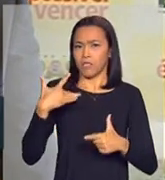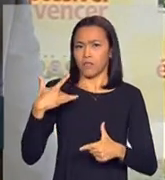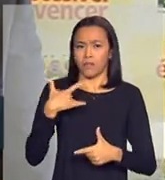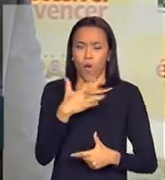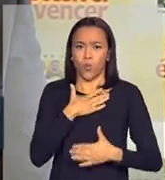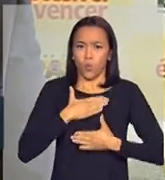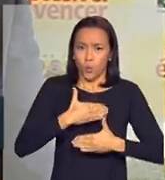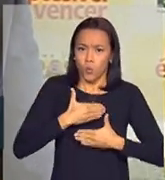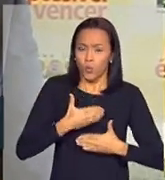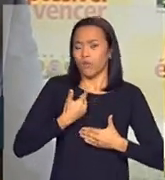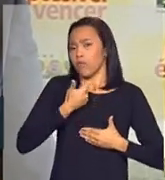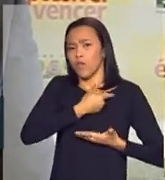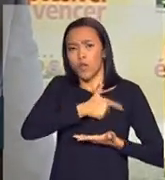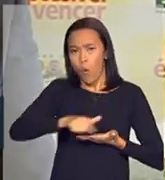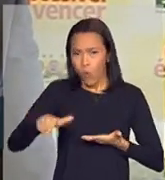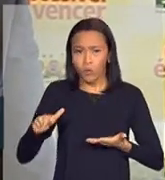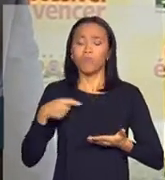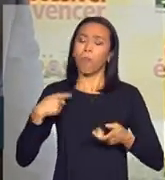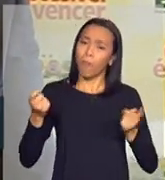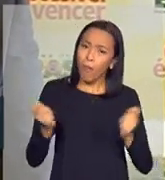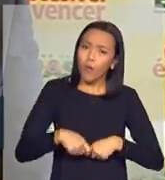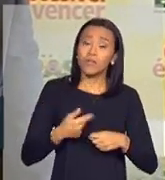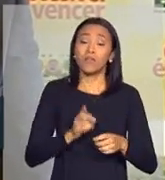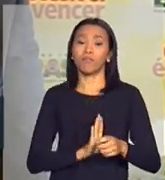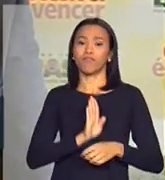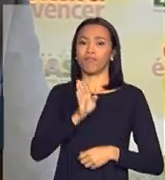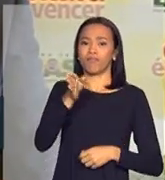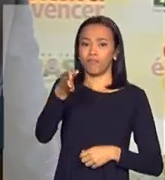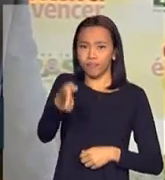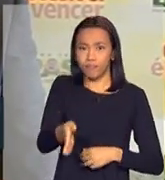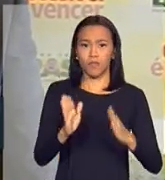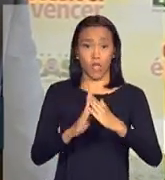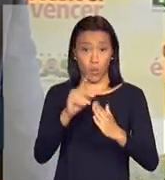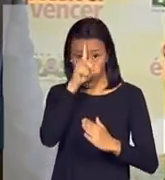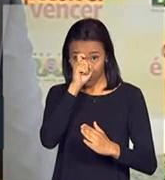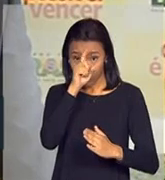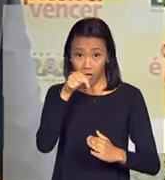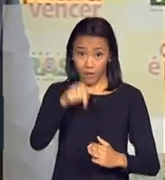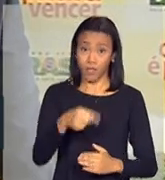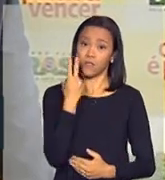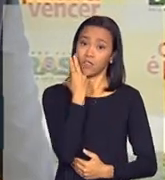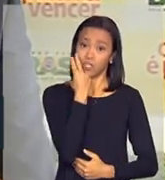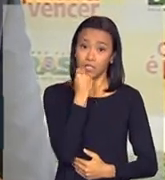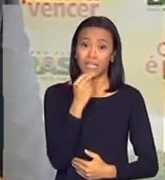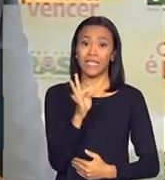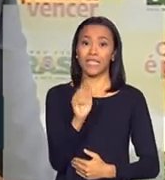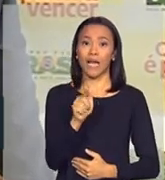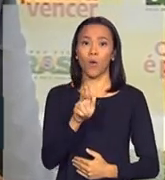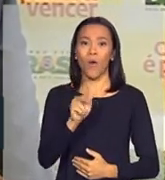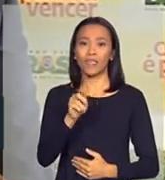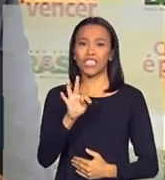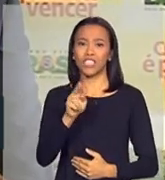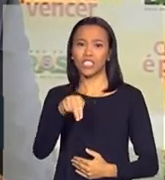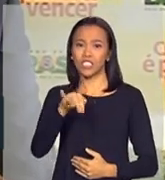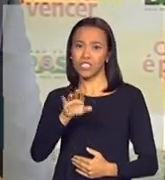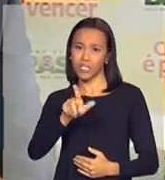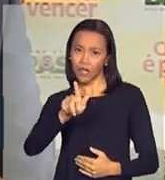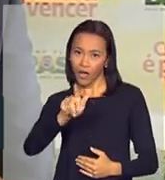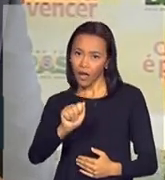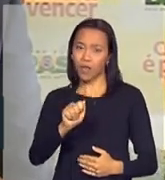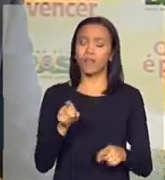questões de saúde, ela pode ser feita também no Hospital de Rataguada, que o Hospital de Taguatinga. E, além disso, depois dessa fase de